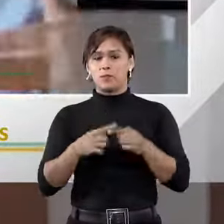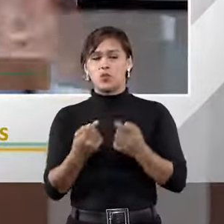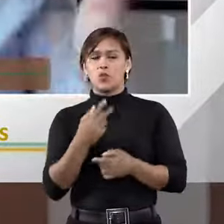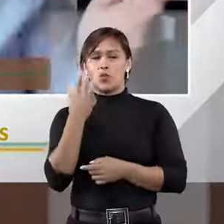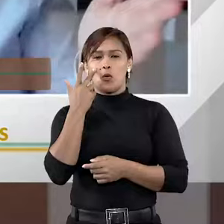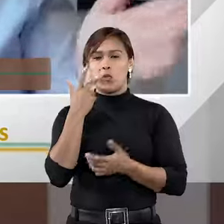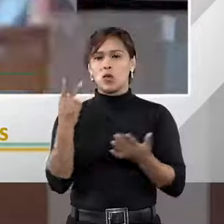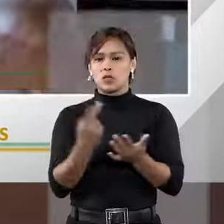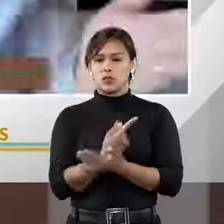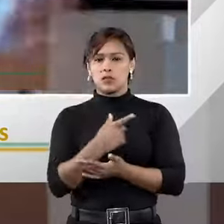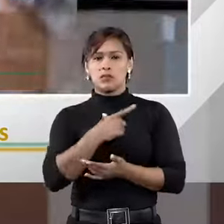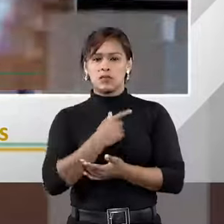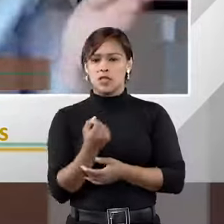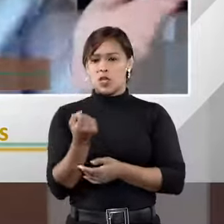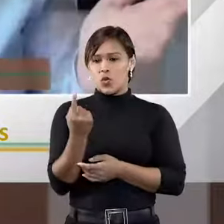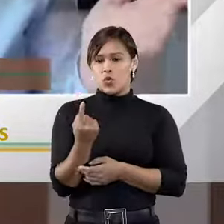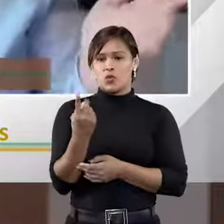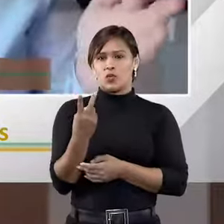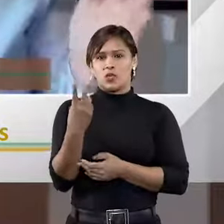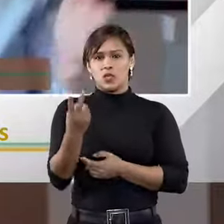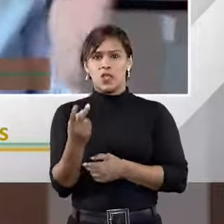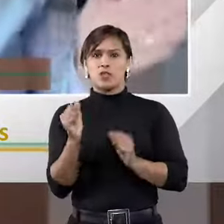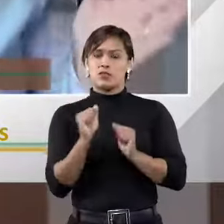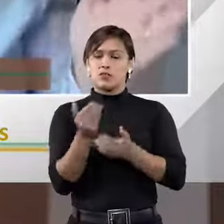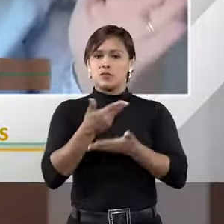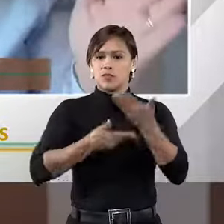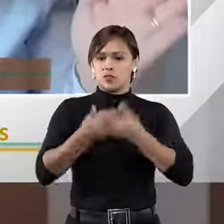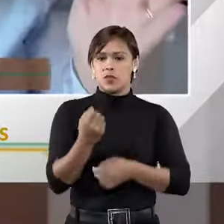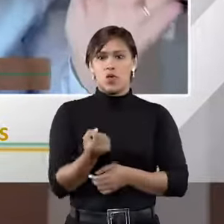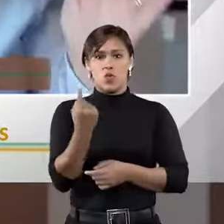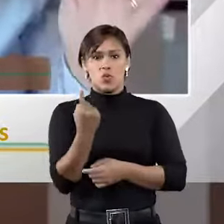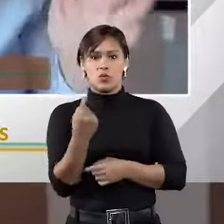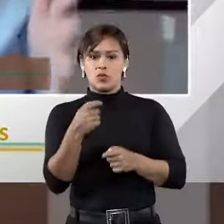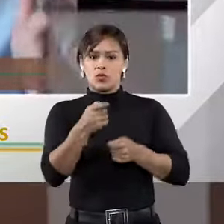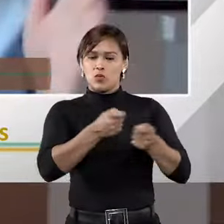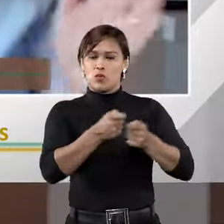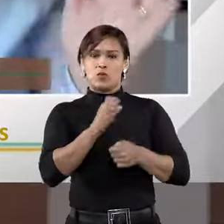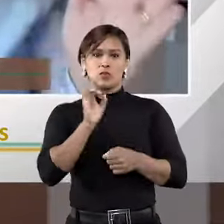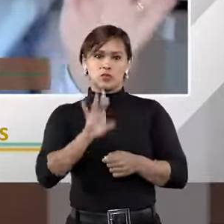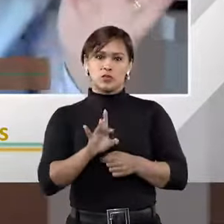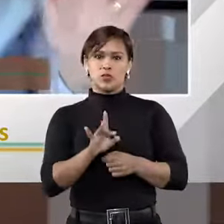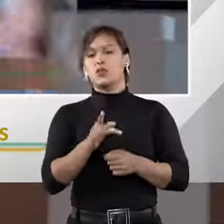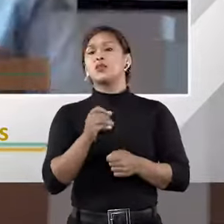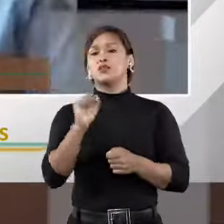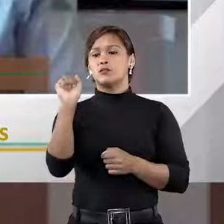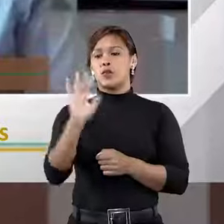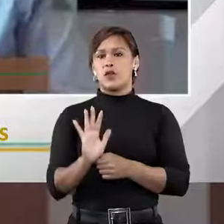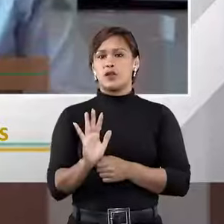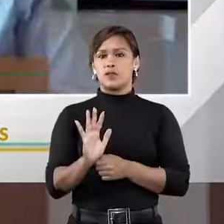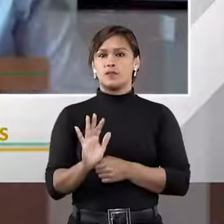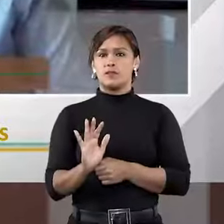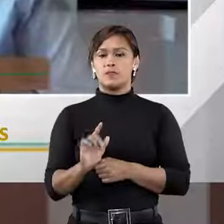é muito comum, mas existe, eu já participei de algumas, arbitragem de árbitro único. Isso já abarateia muito.